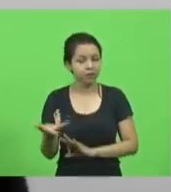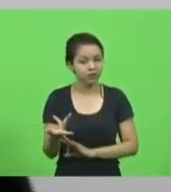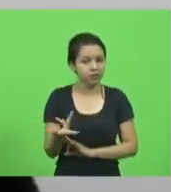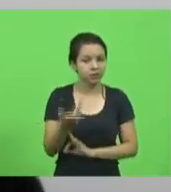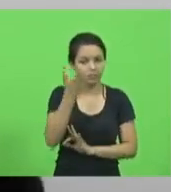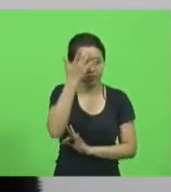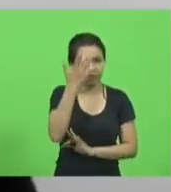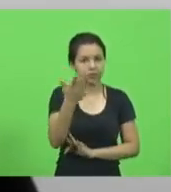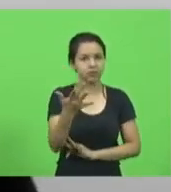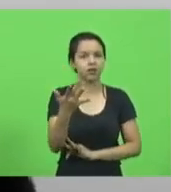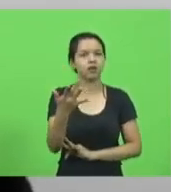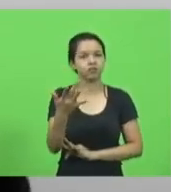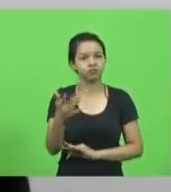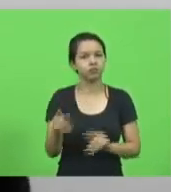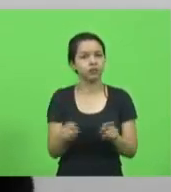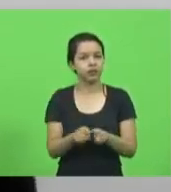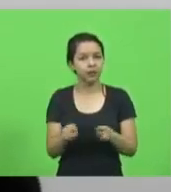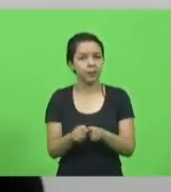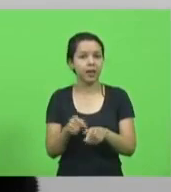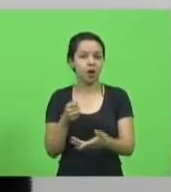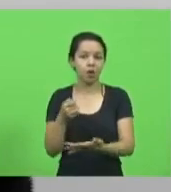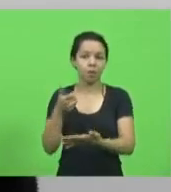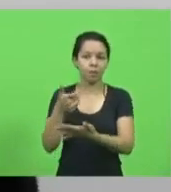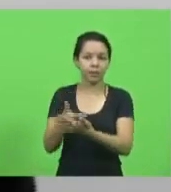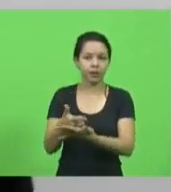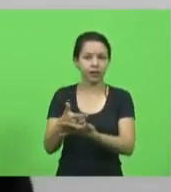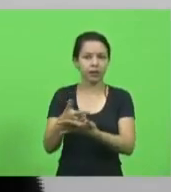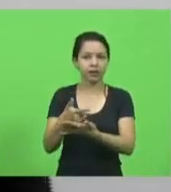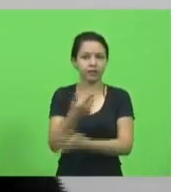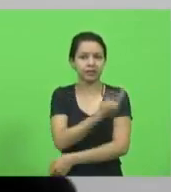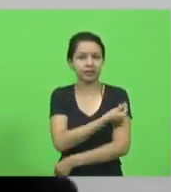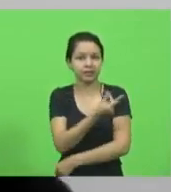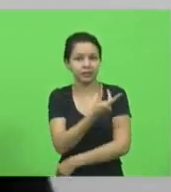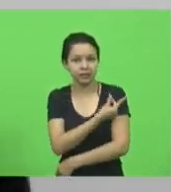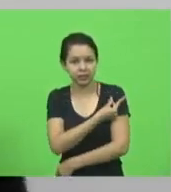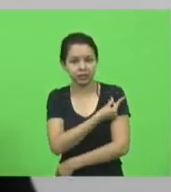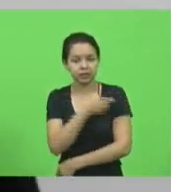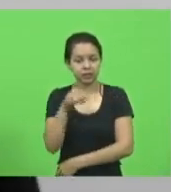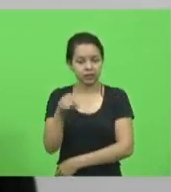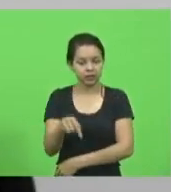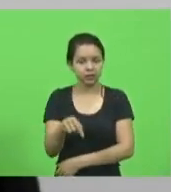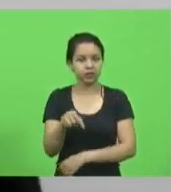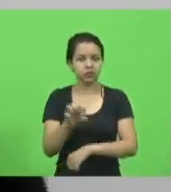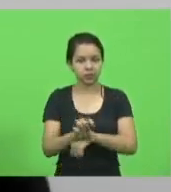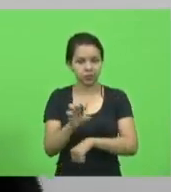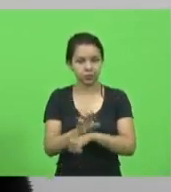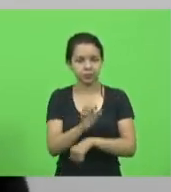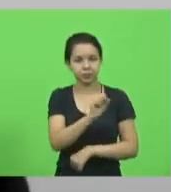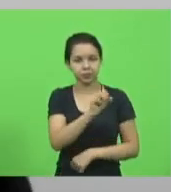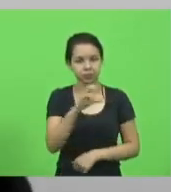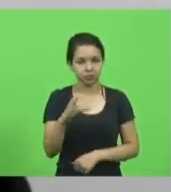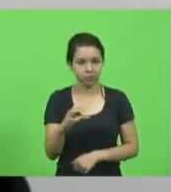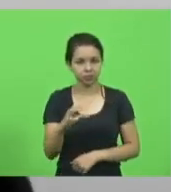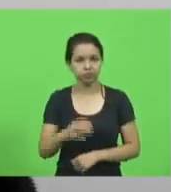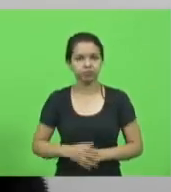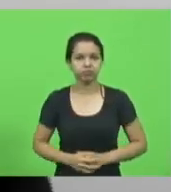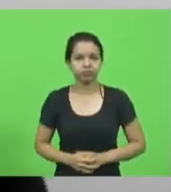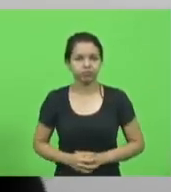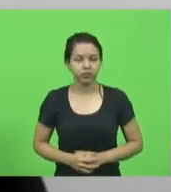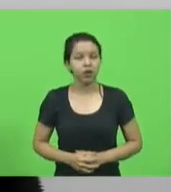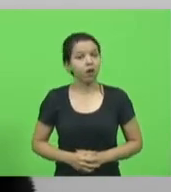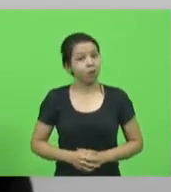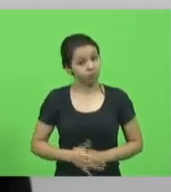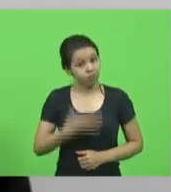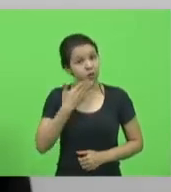também da compra de vacinas pelo Estado. É claro que o ideal é a União, o Ministério